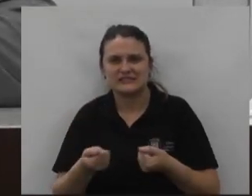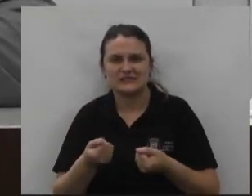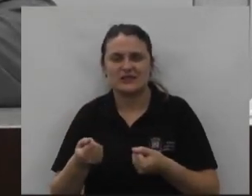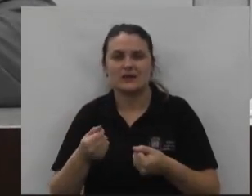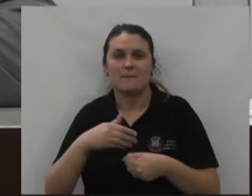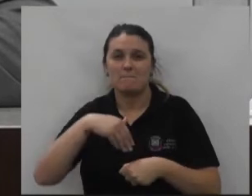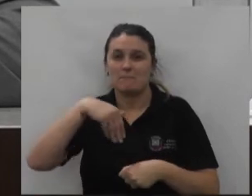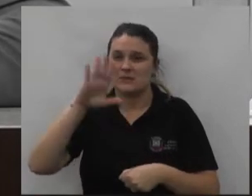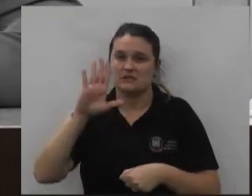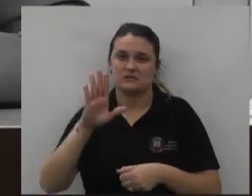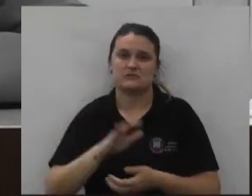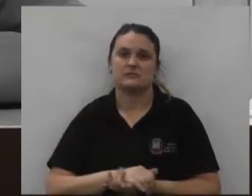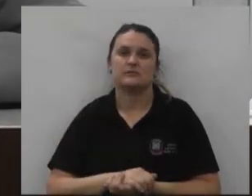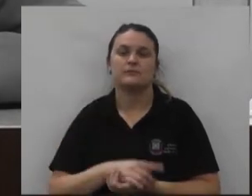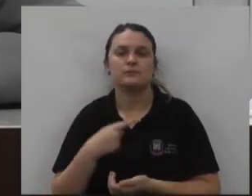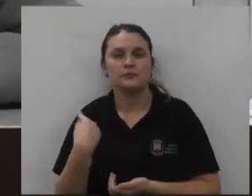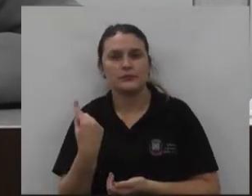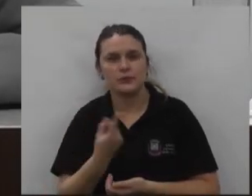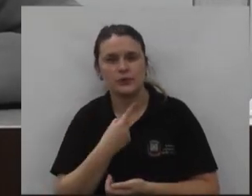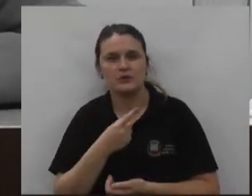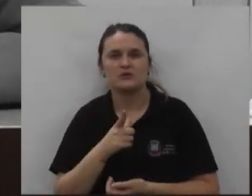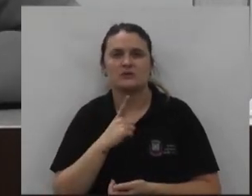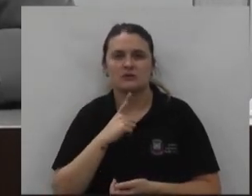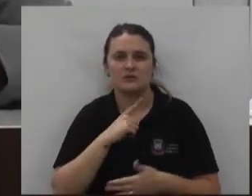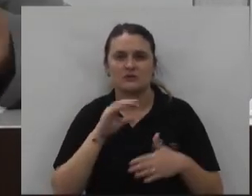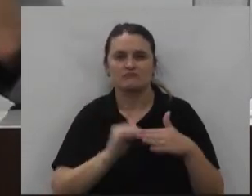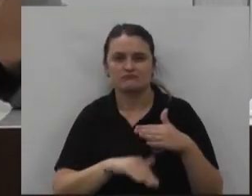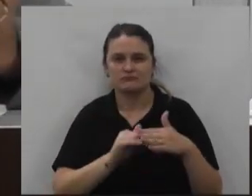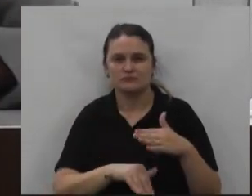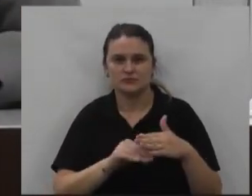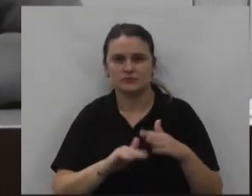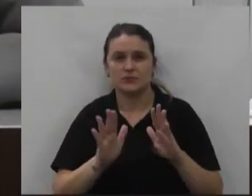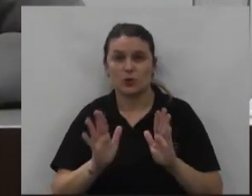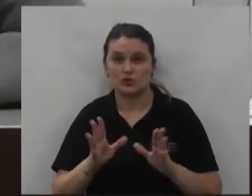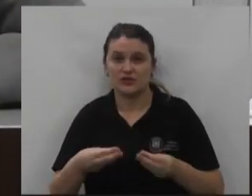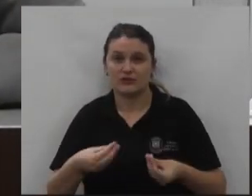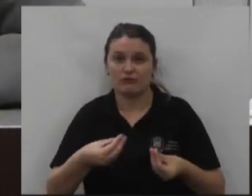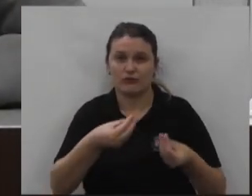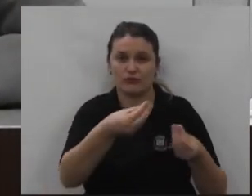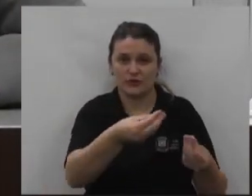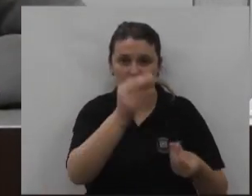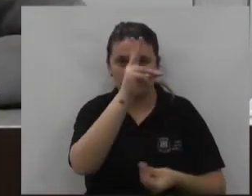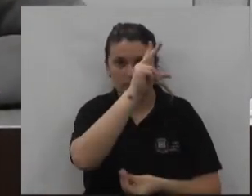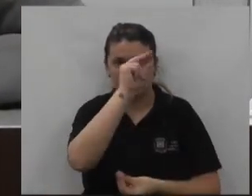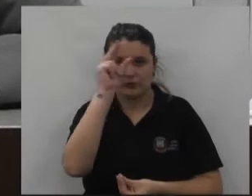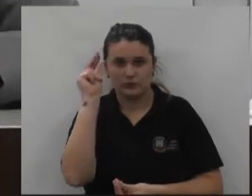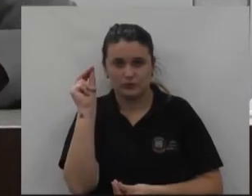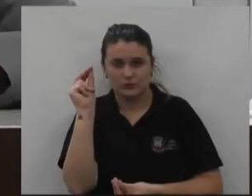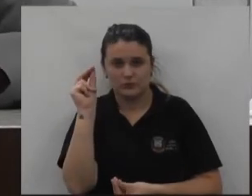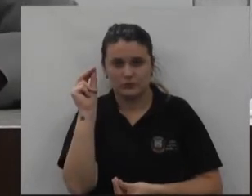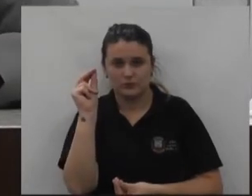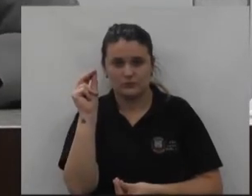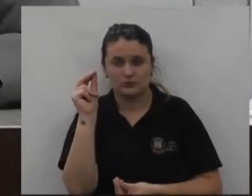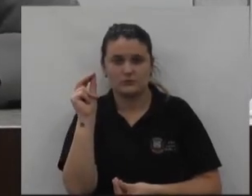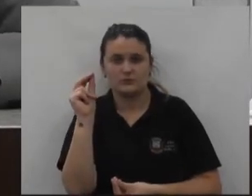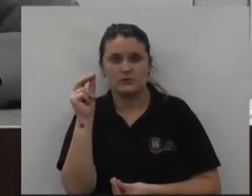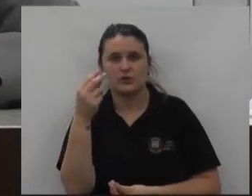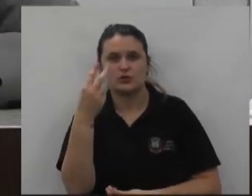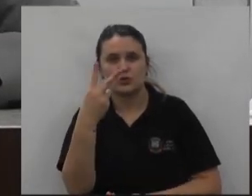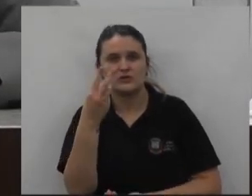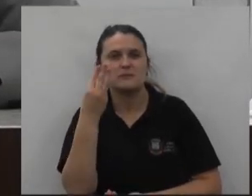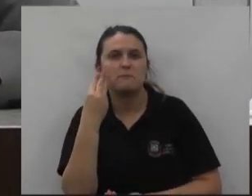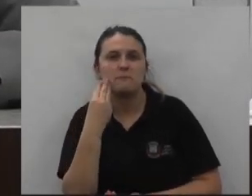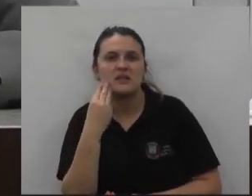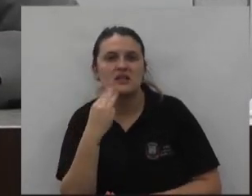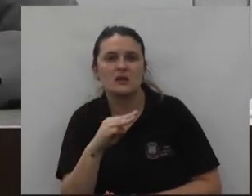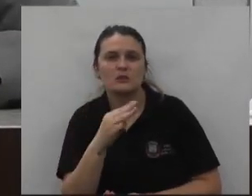então nós estamos em caixa hoje para retornar para a prefeitura do dia de hoje com